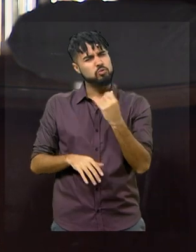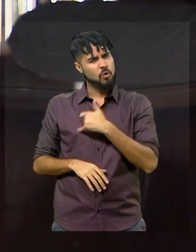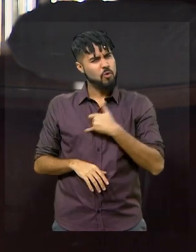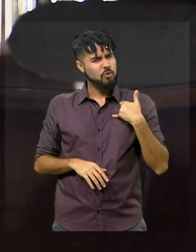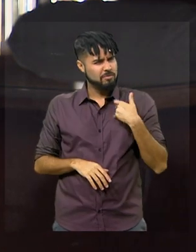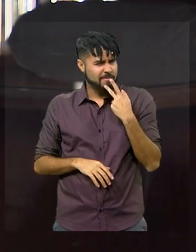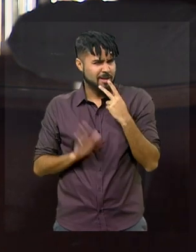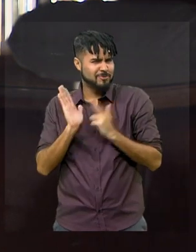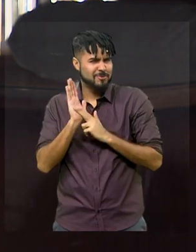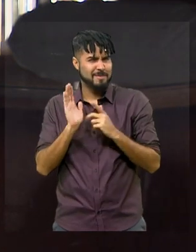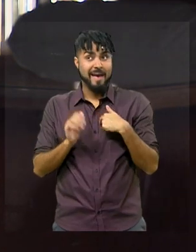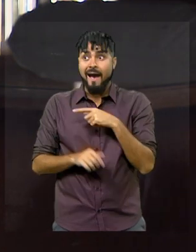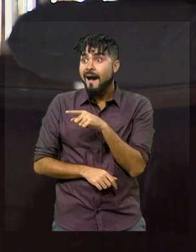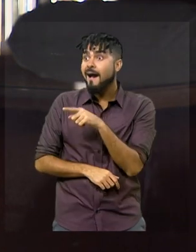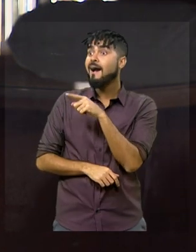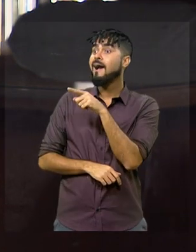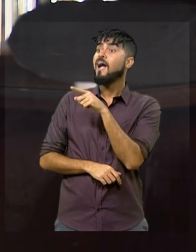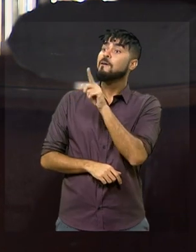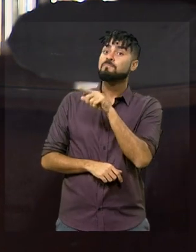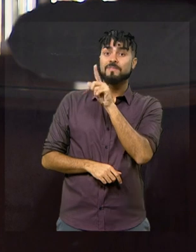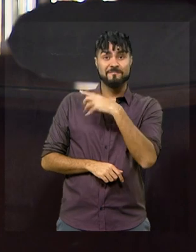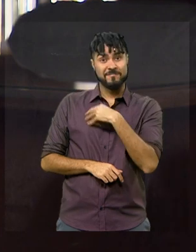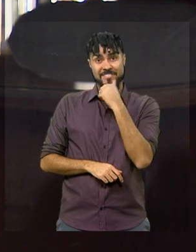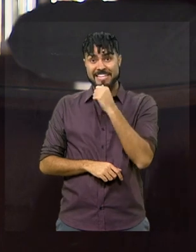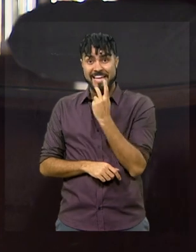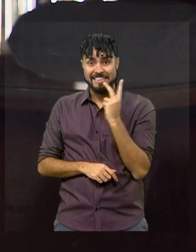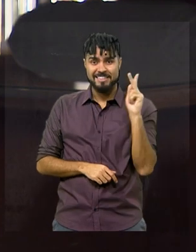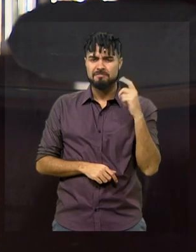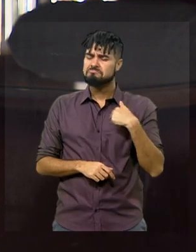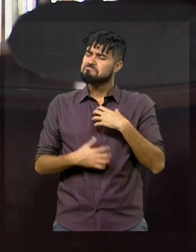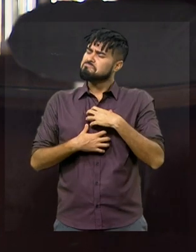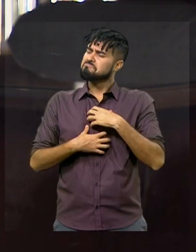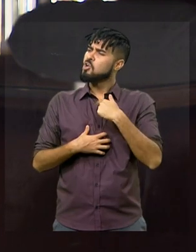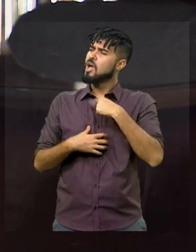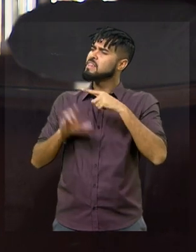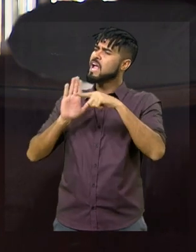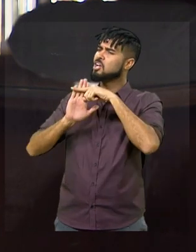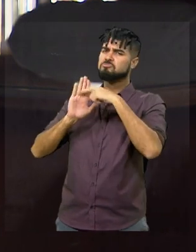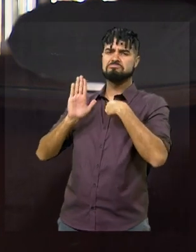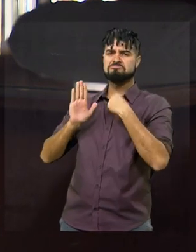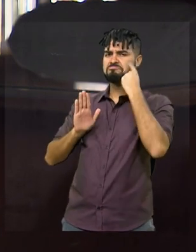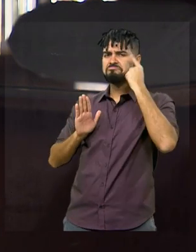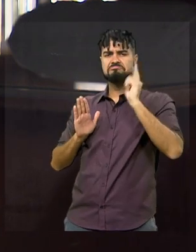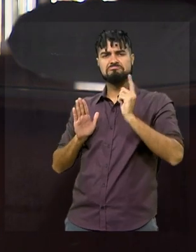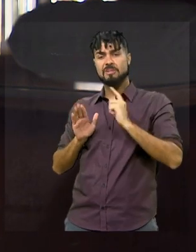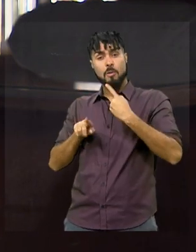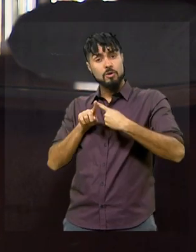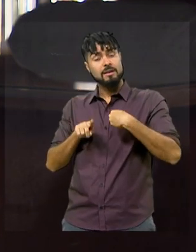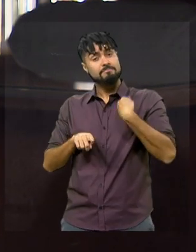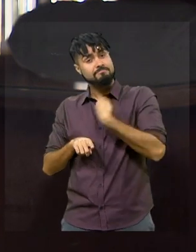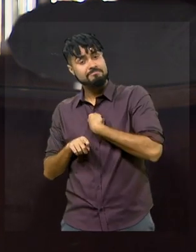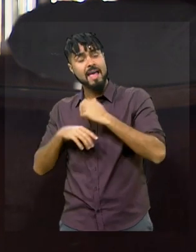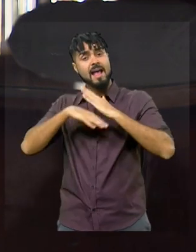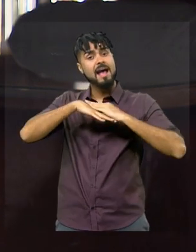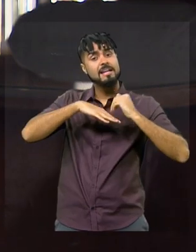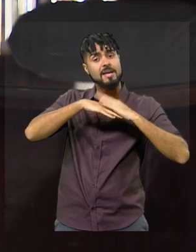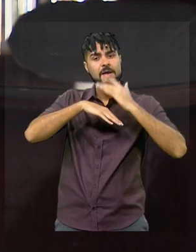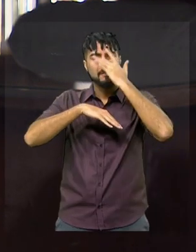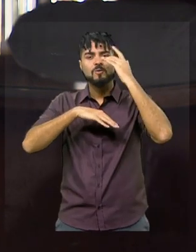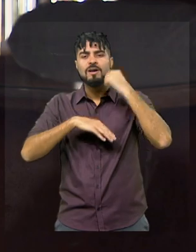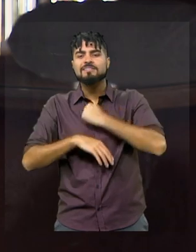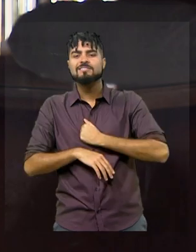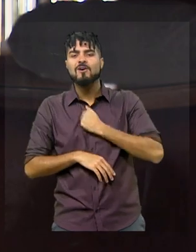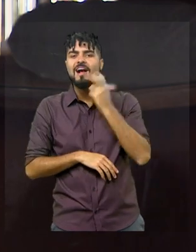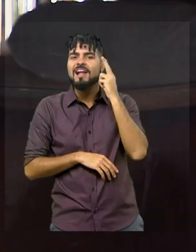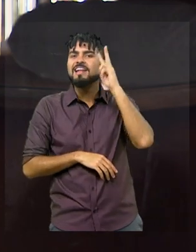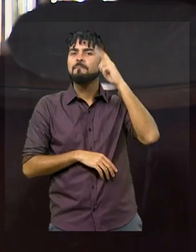pessoas falam, ah, você é a filha. Isso eu não vejo, no meu caso, como pejorativo, porque eu vejo como uma forma carinhosa e saudosa